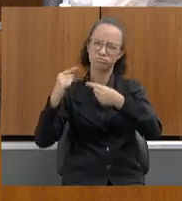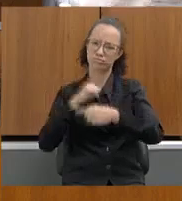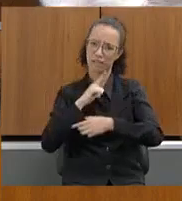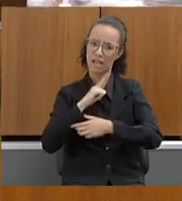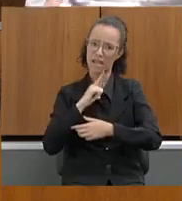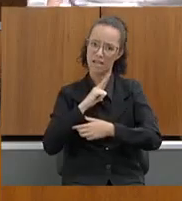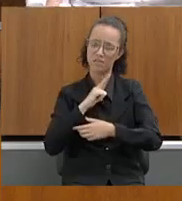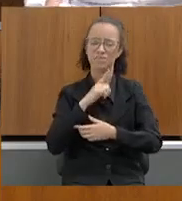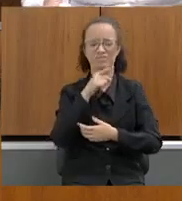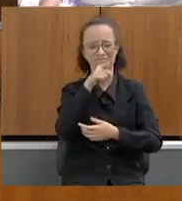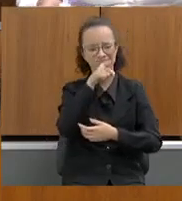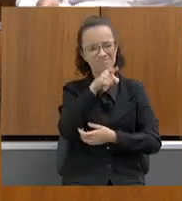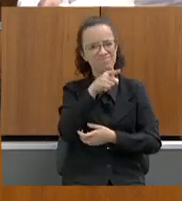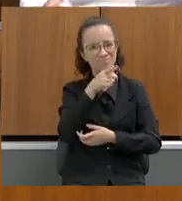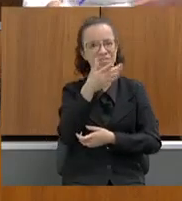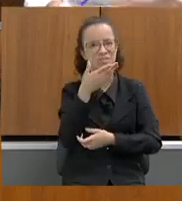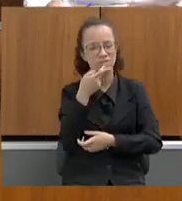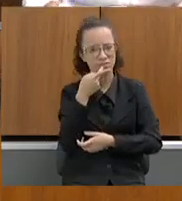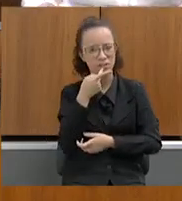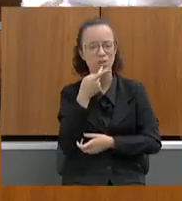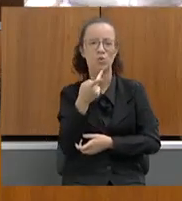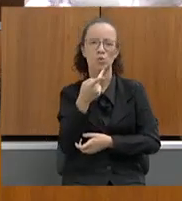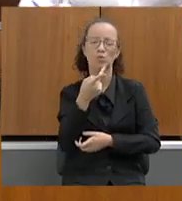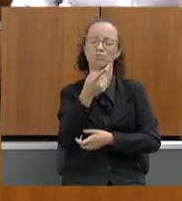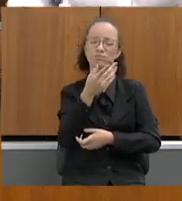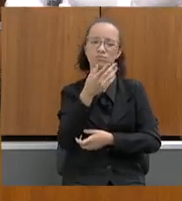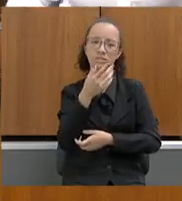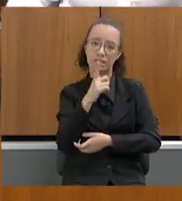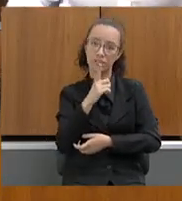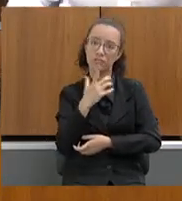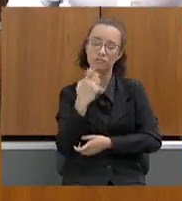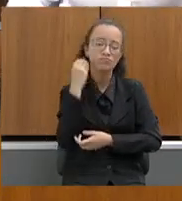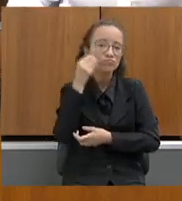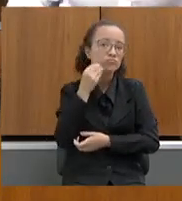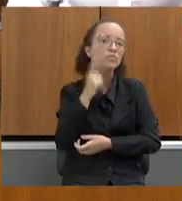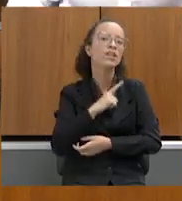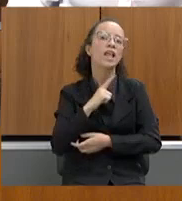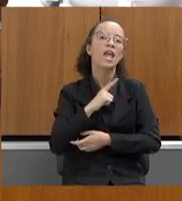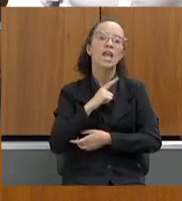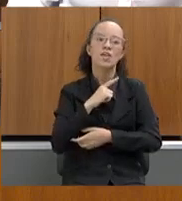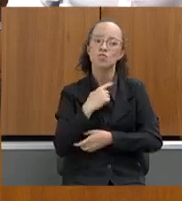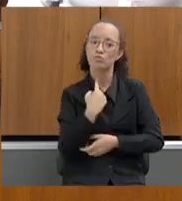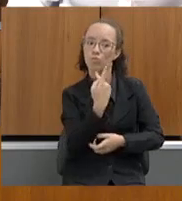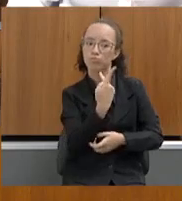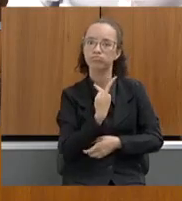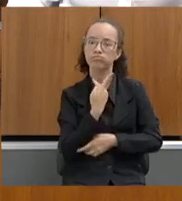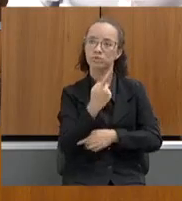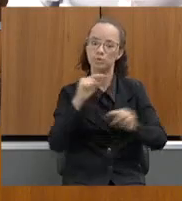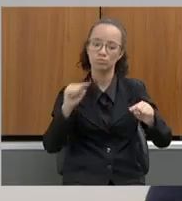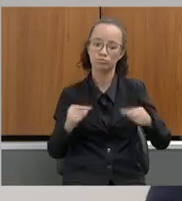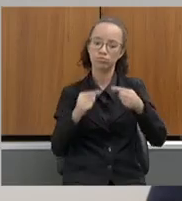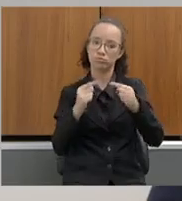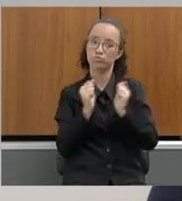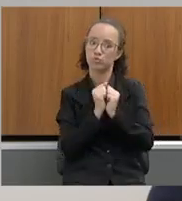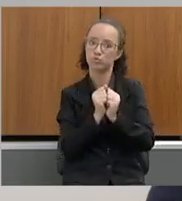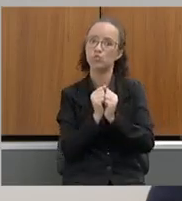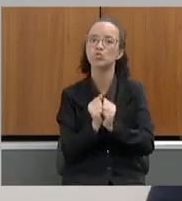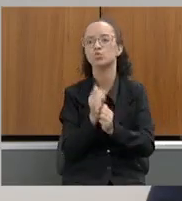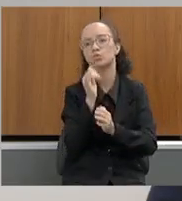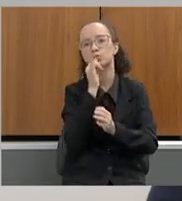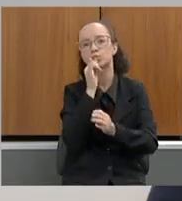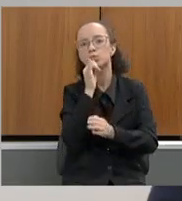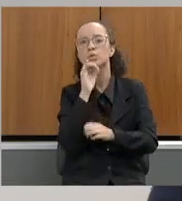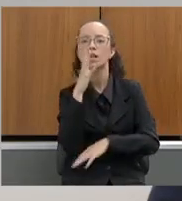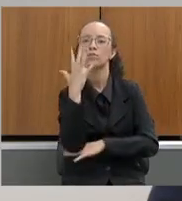E com você mesmo, em vários momentos, nós tivemos a oportunidade de lidar com alguns desafios em unidades de conservação,